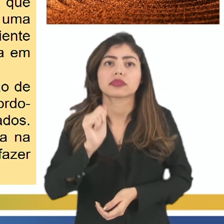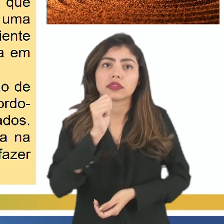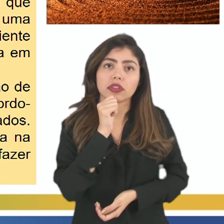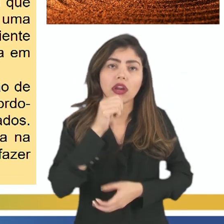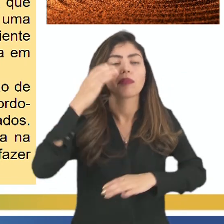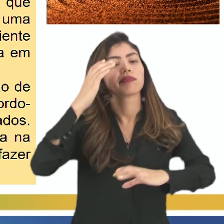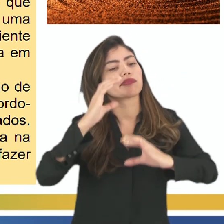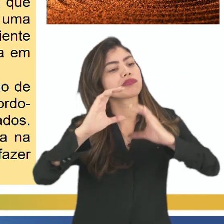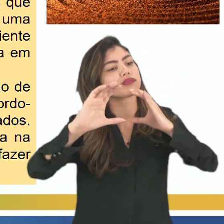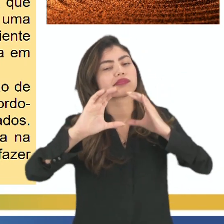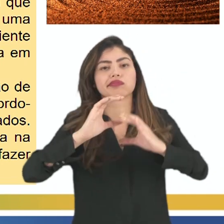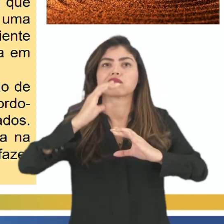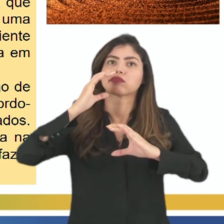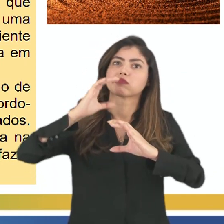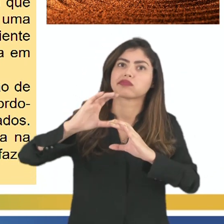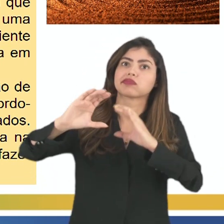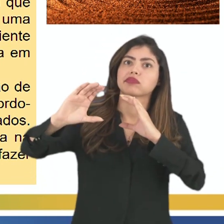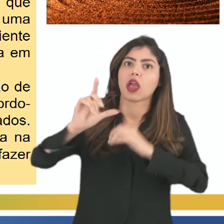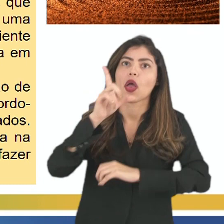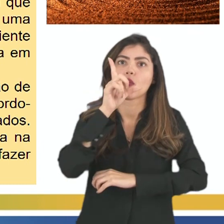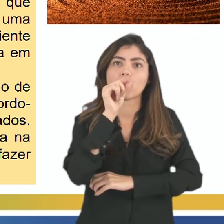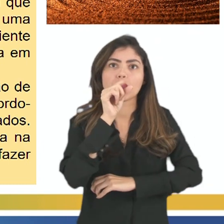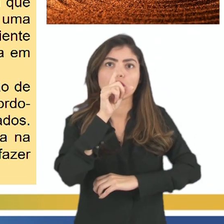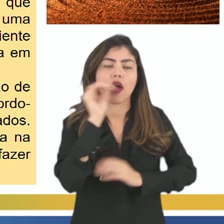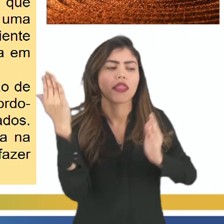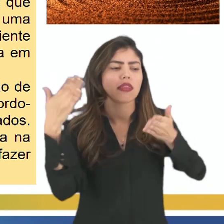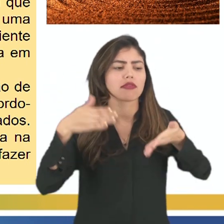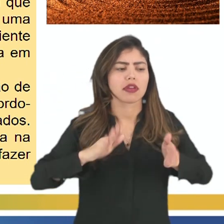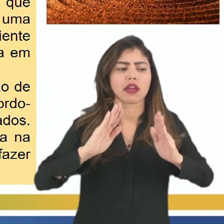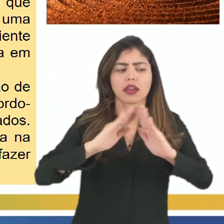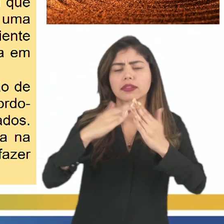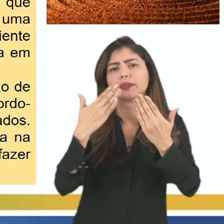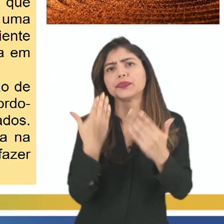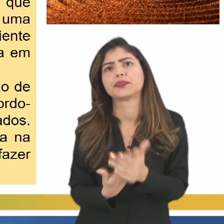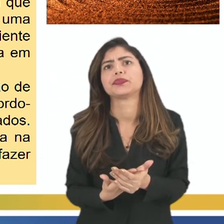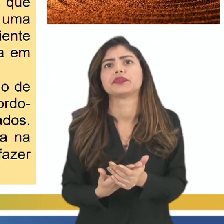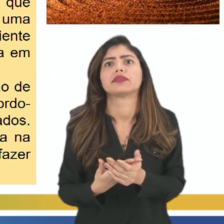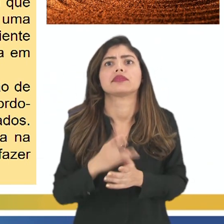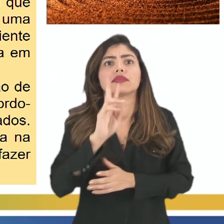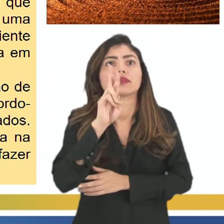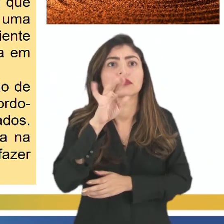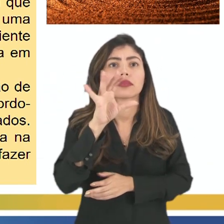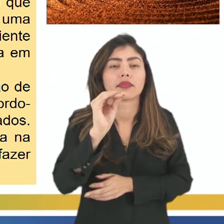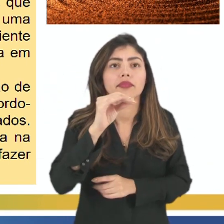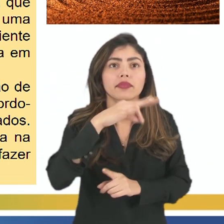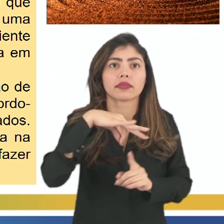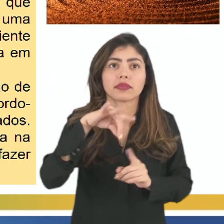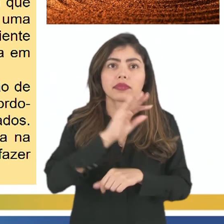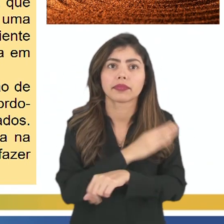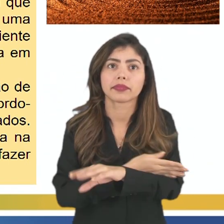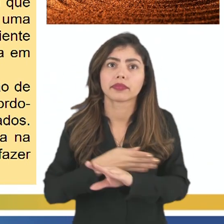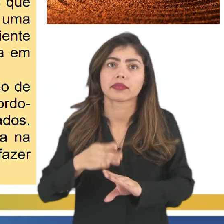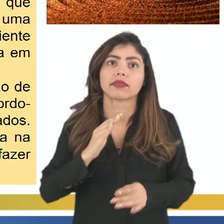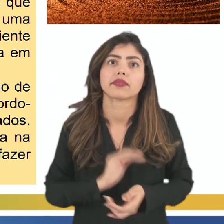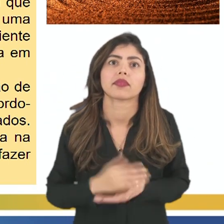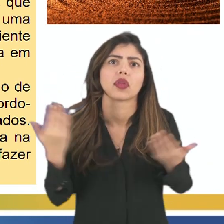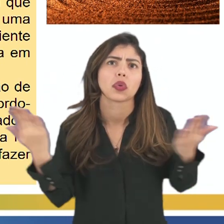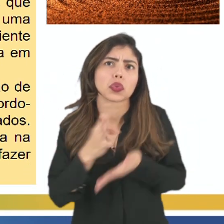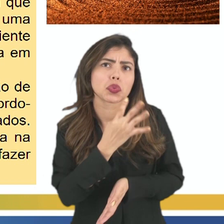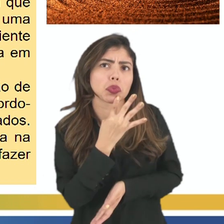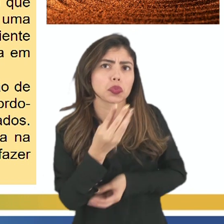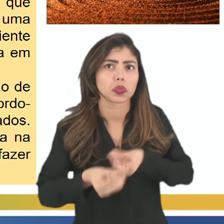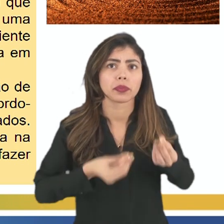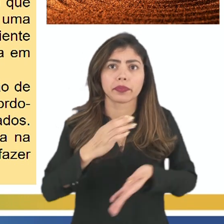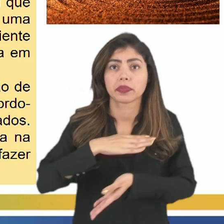cantarolando, que nem um sabiá, até chegar à escola Barão de Santa Branca, hoje bem conhecida na